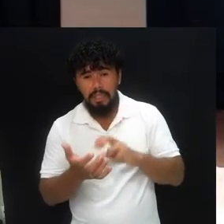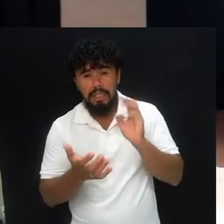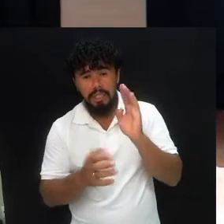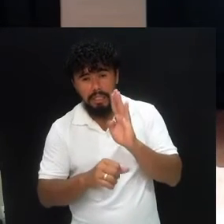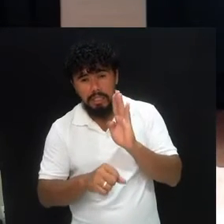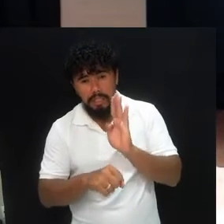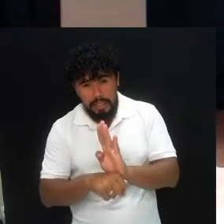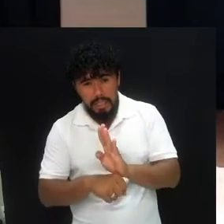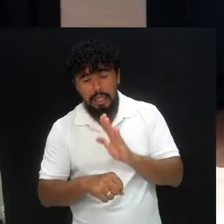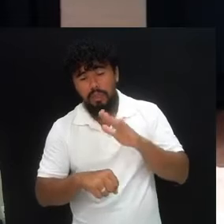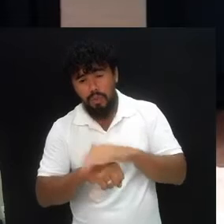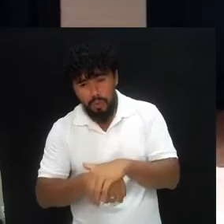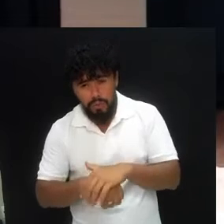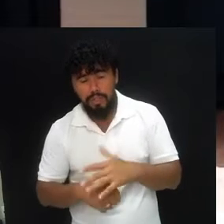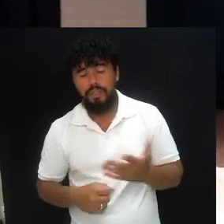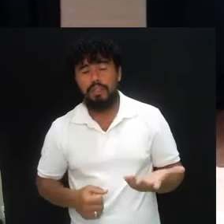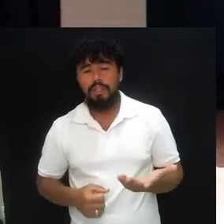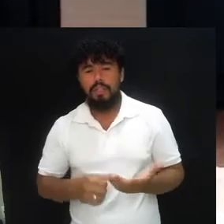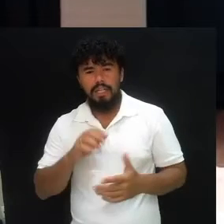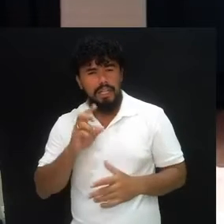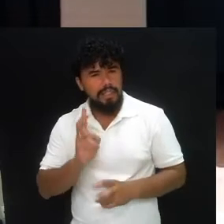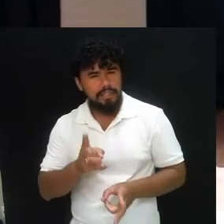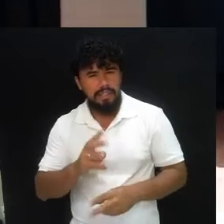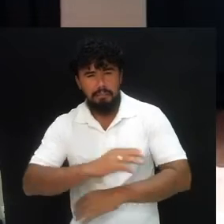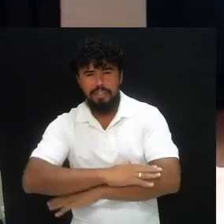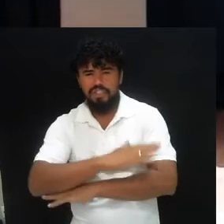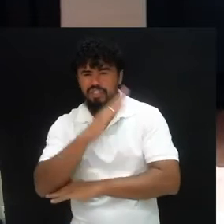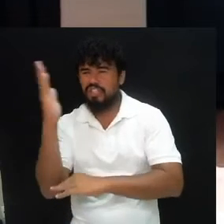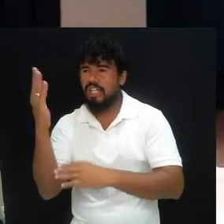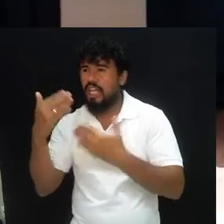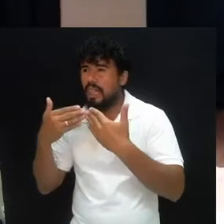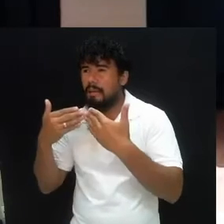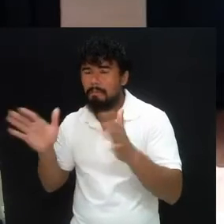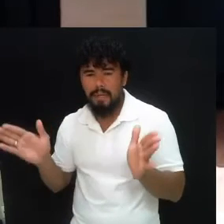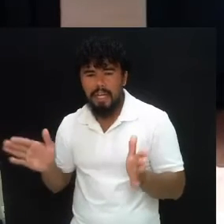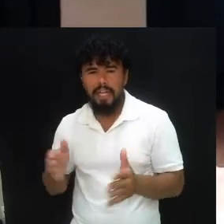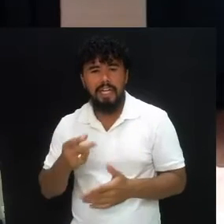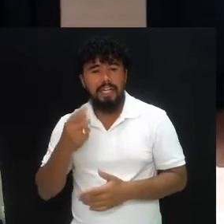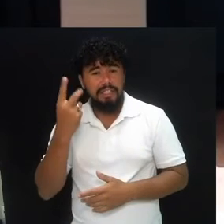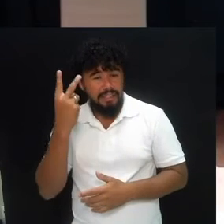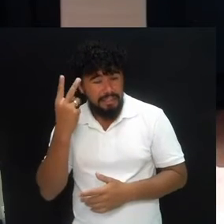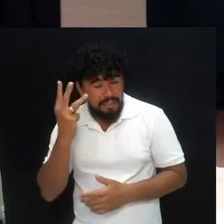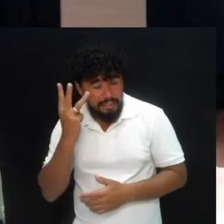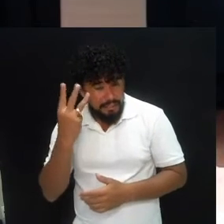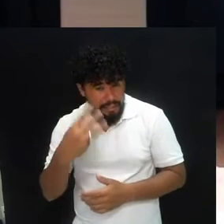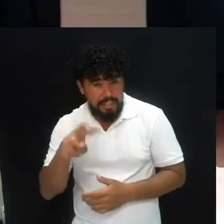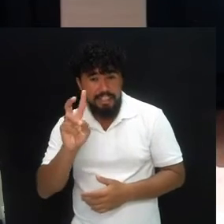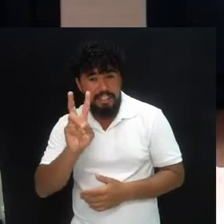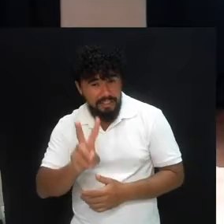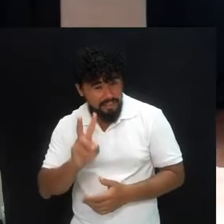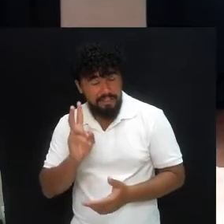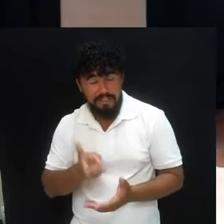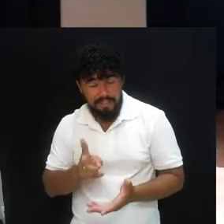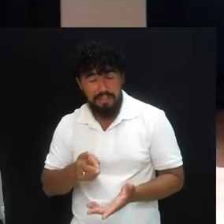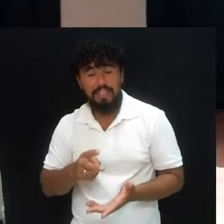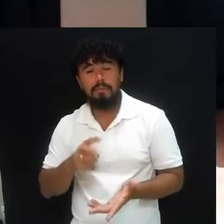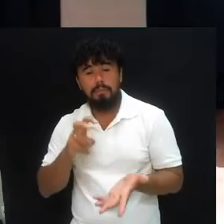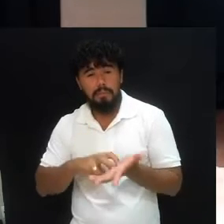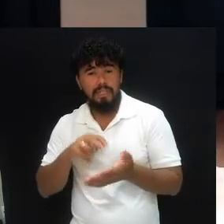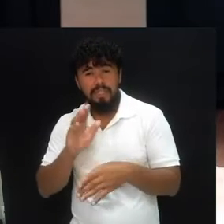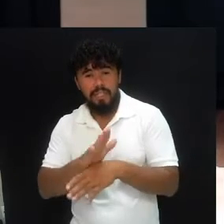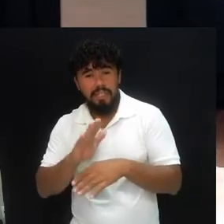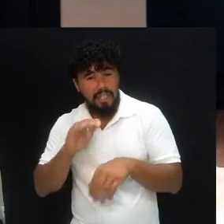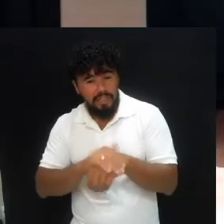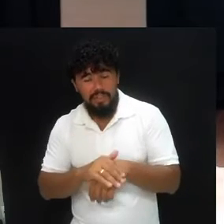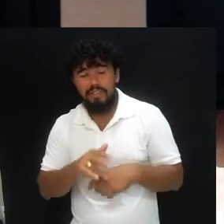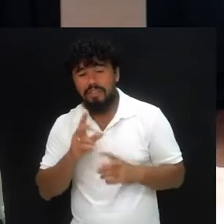diz que era voltado para a janela. Que ficava aberta. E durante três vezes orava como era de costume. Quando Daniel